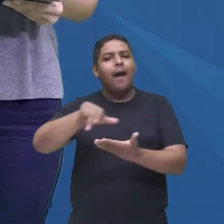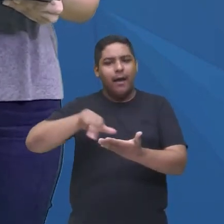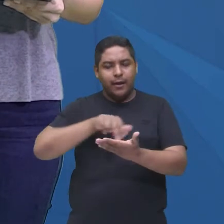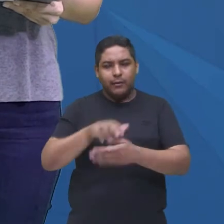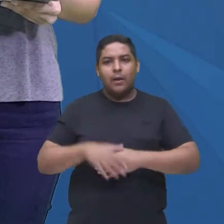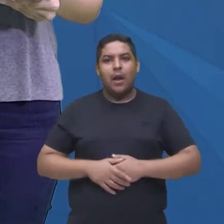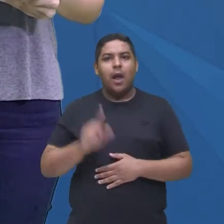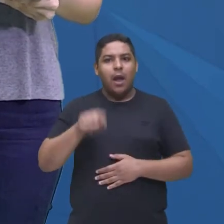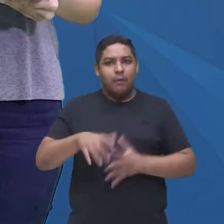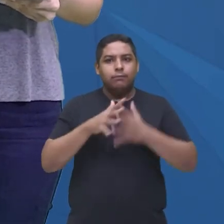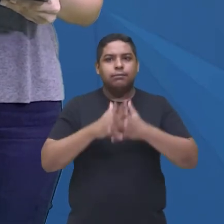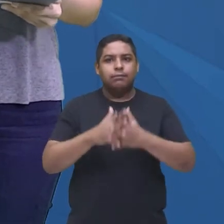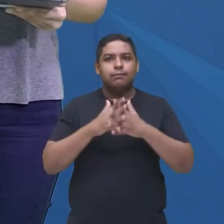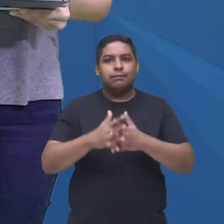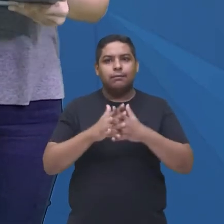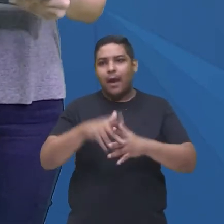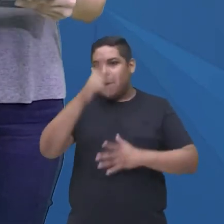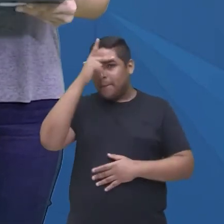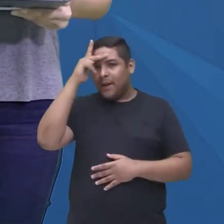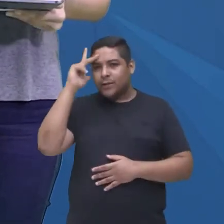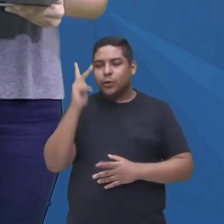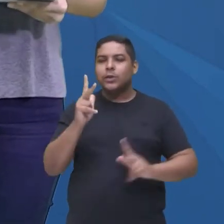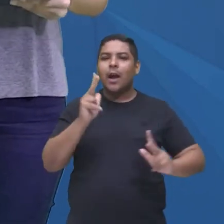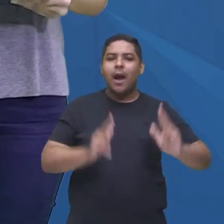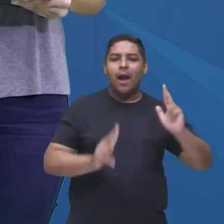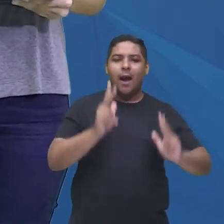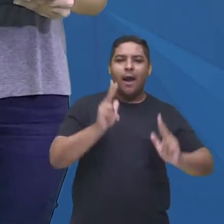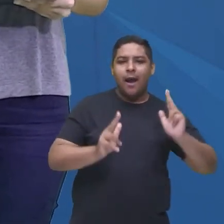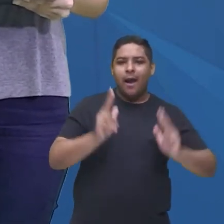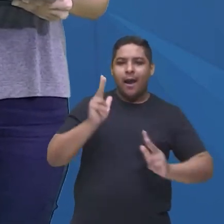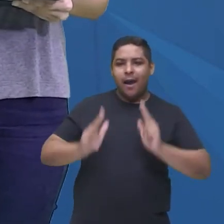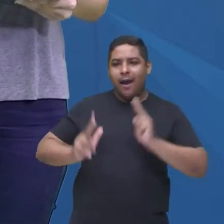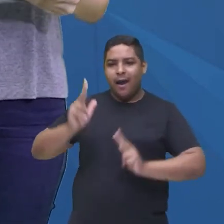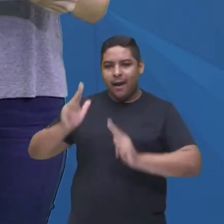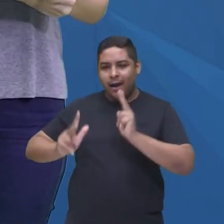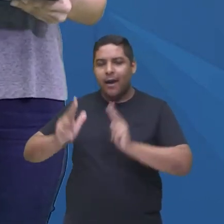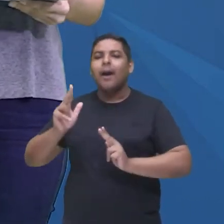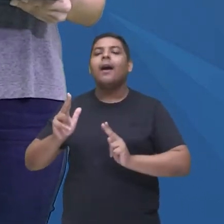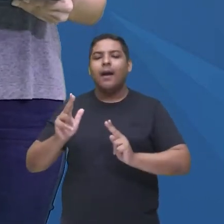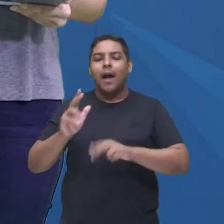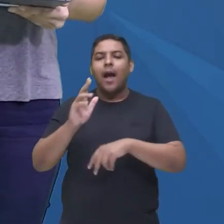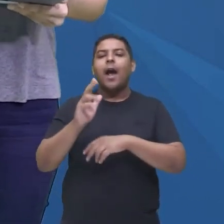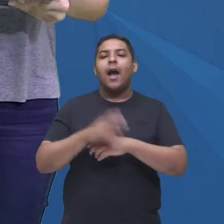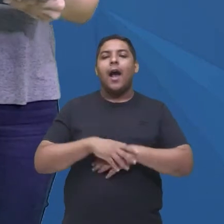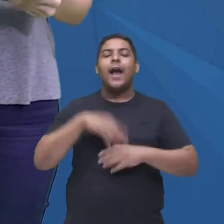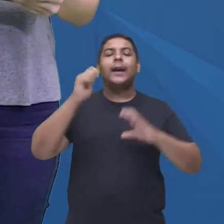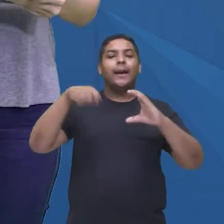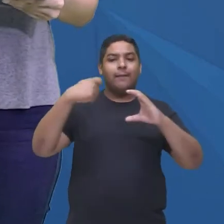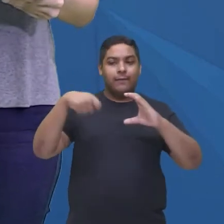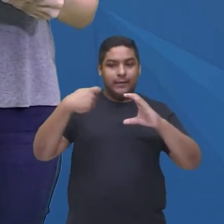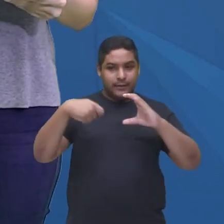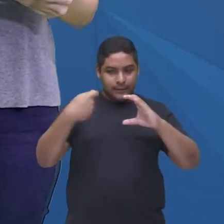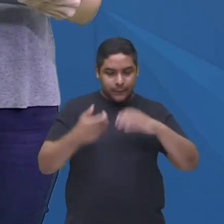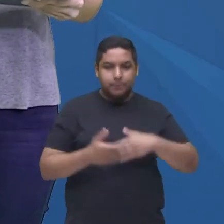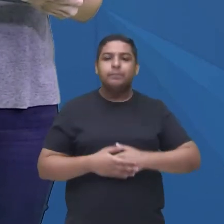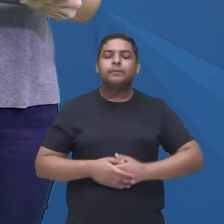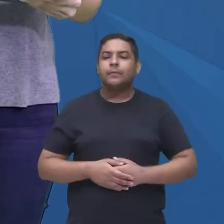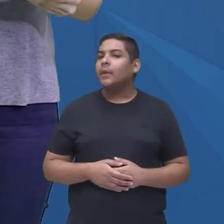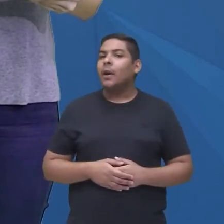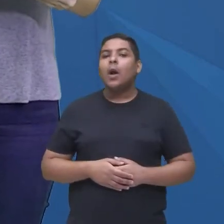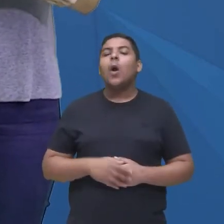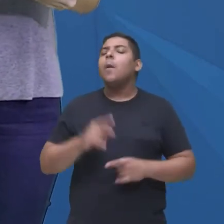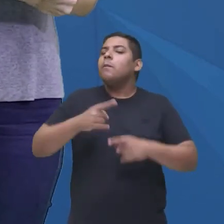pra quem tá editando as gravações da série do The Walking Dead, por quê? Todas as vezes em que eles